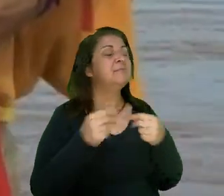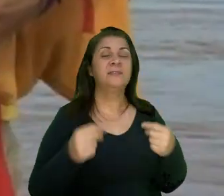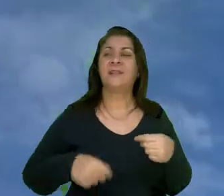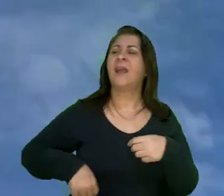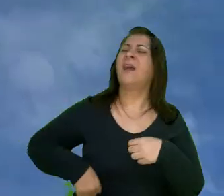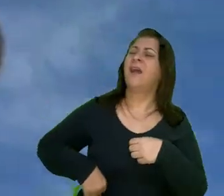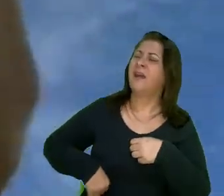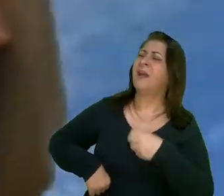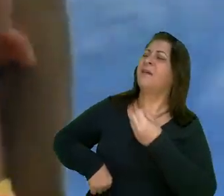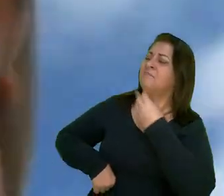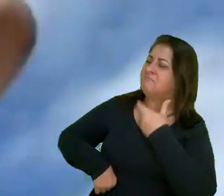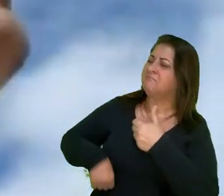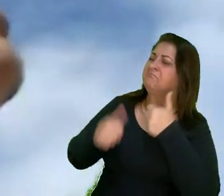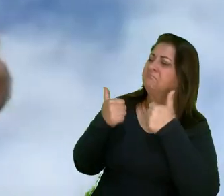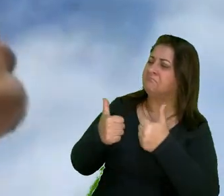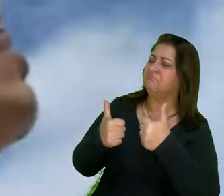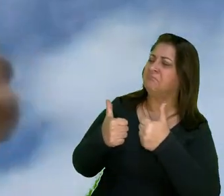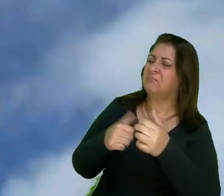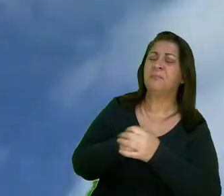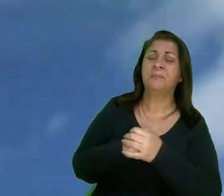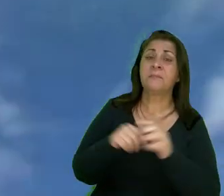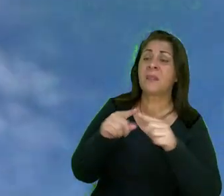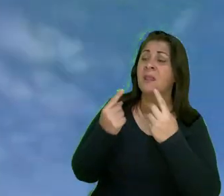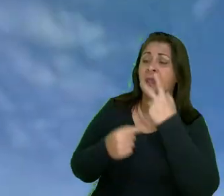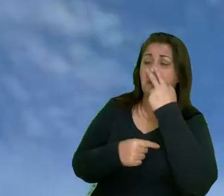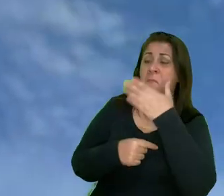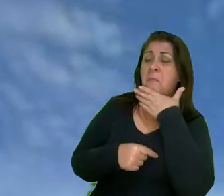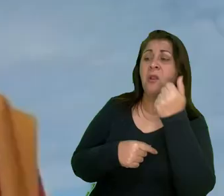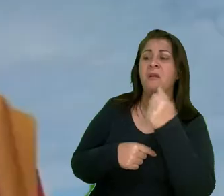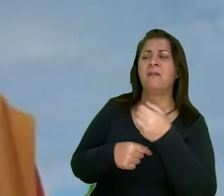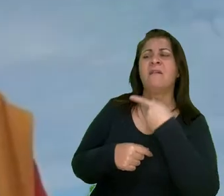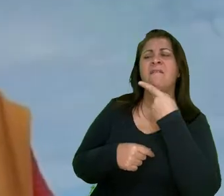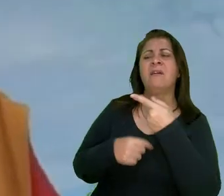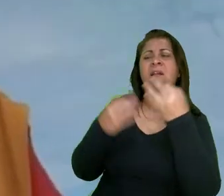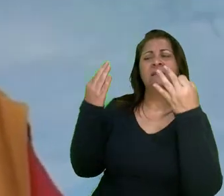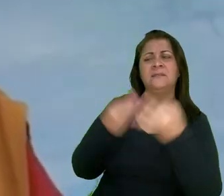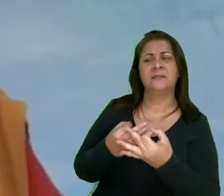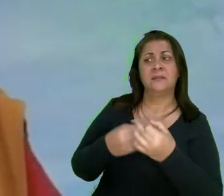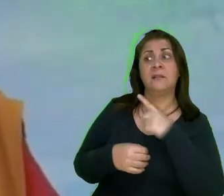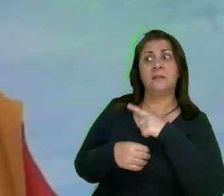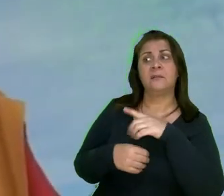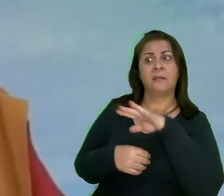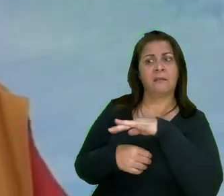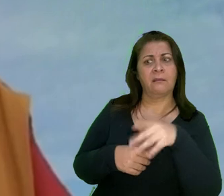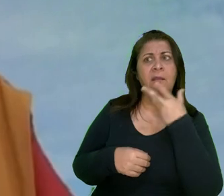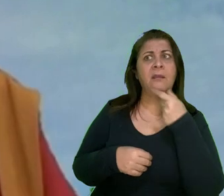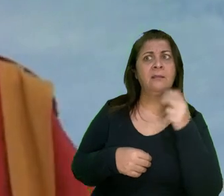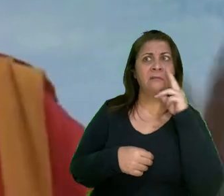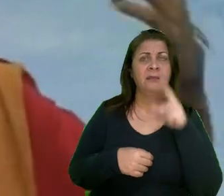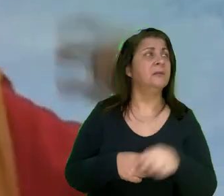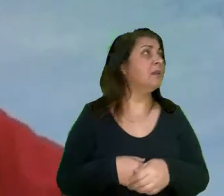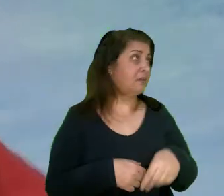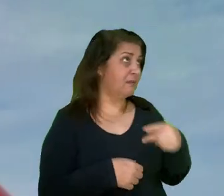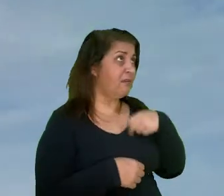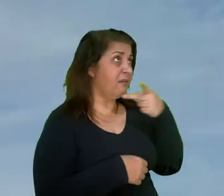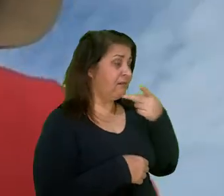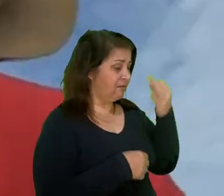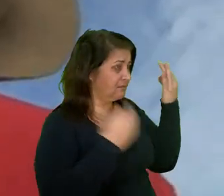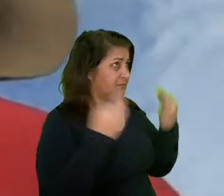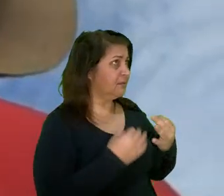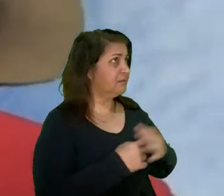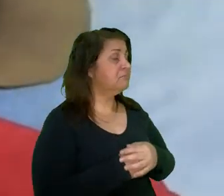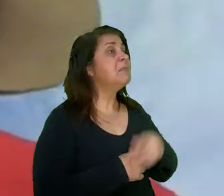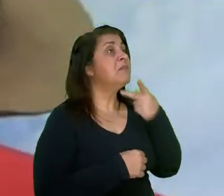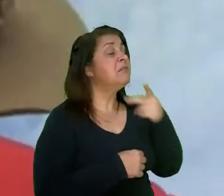coisas. Ah, bom. Muito bem, seu caçador. Mas acho melhor você falar direito. Tem criança assistindo. Eu falo direito.